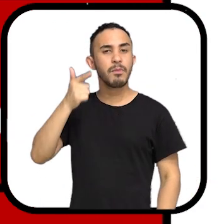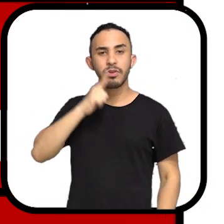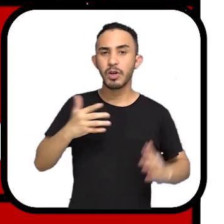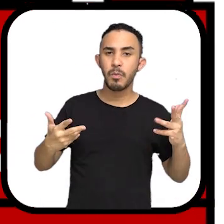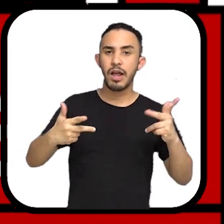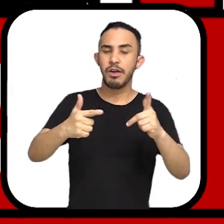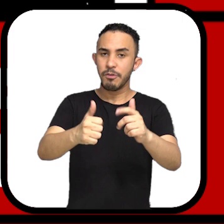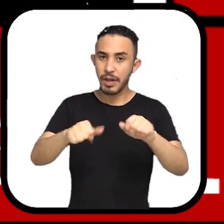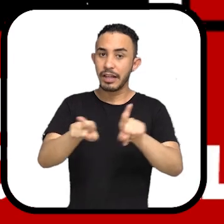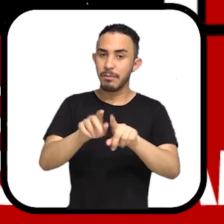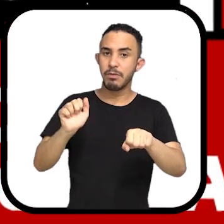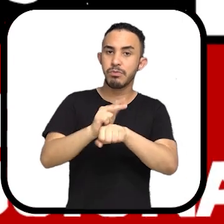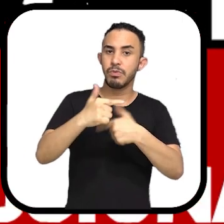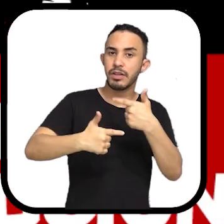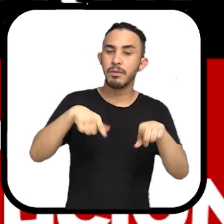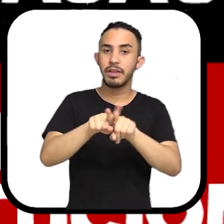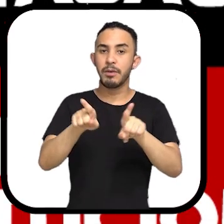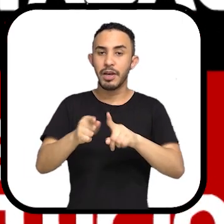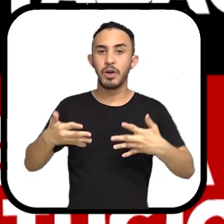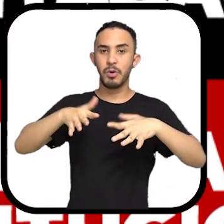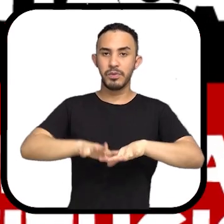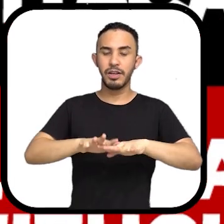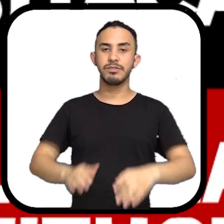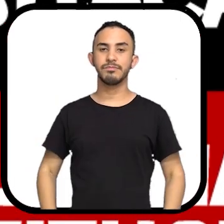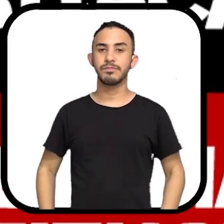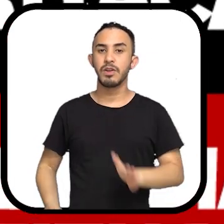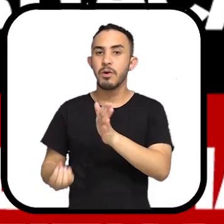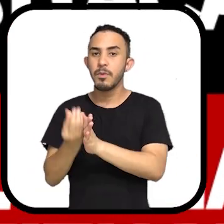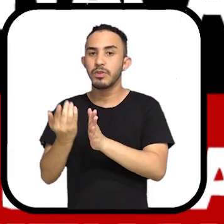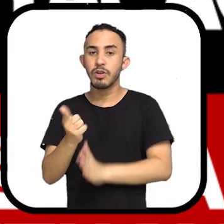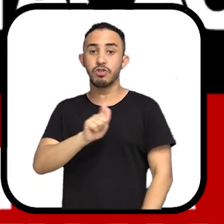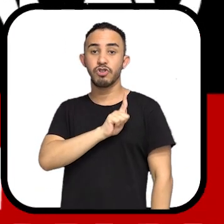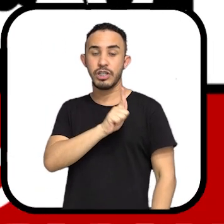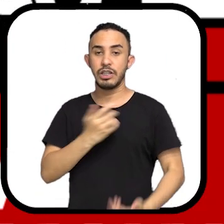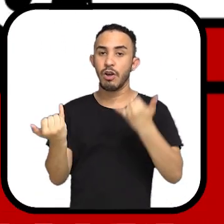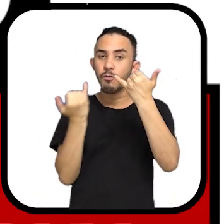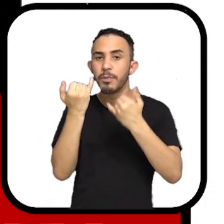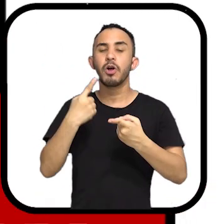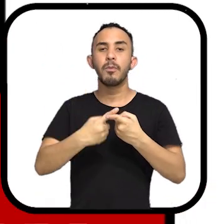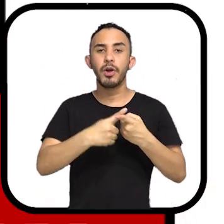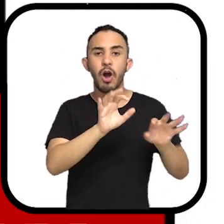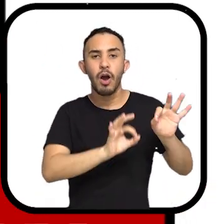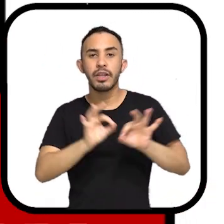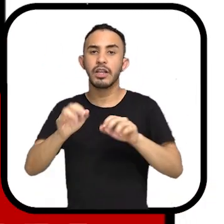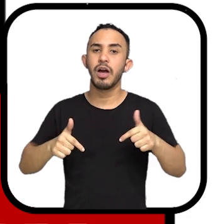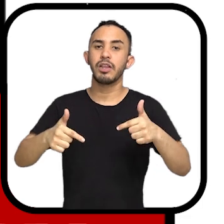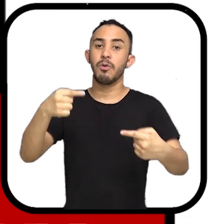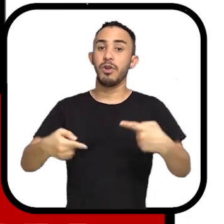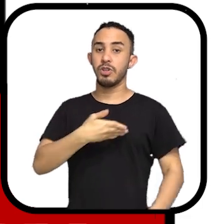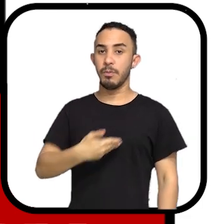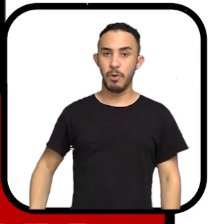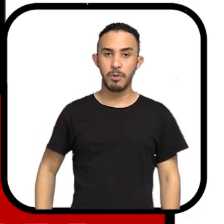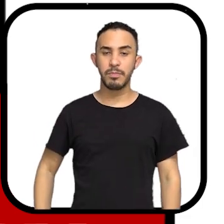Trabalho e renda, para qualificar, empregar e incluir. Produção e gestão de dados, para a